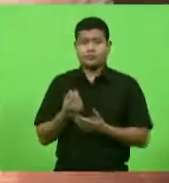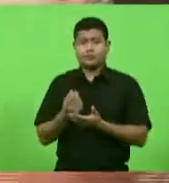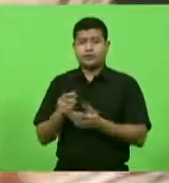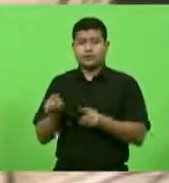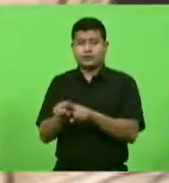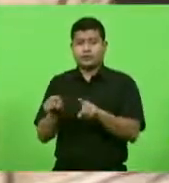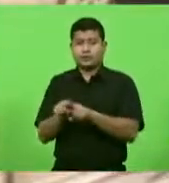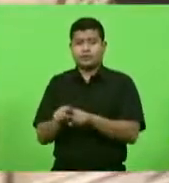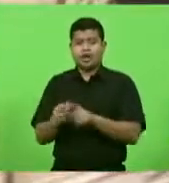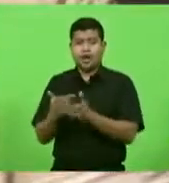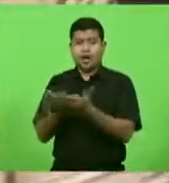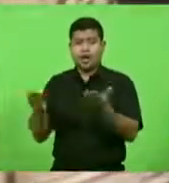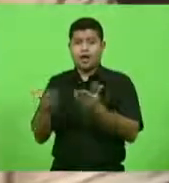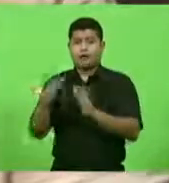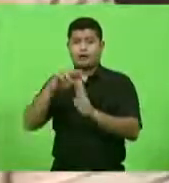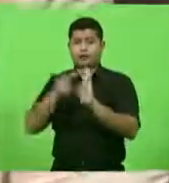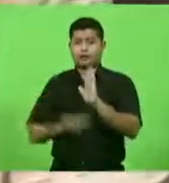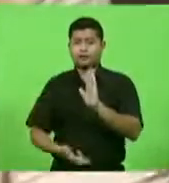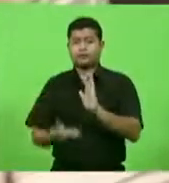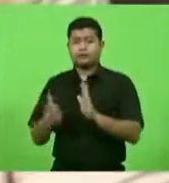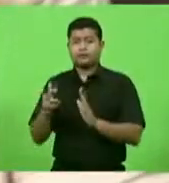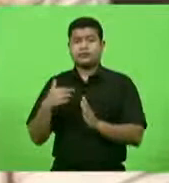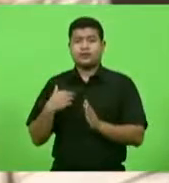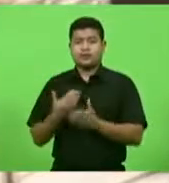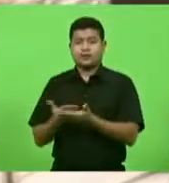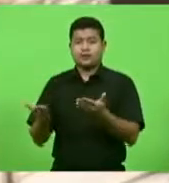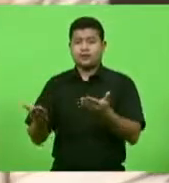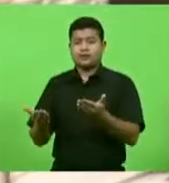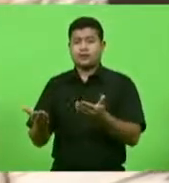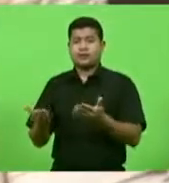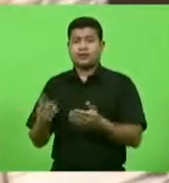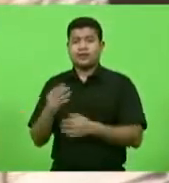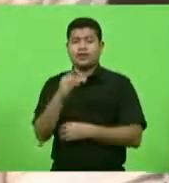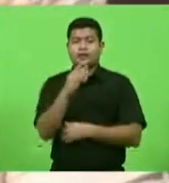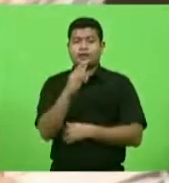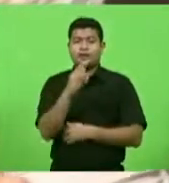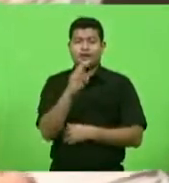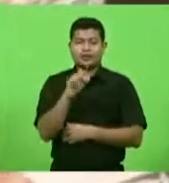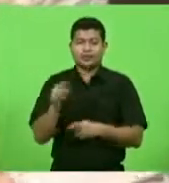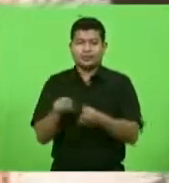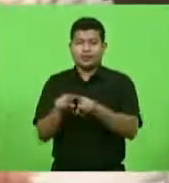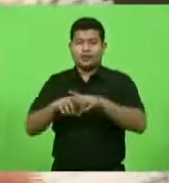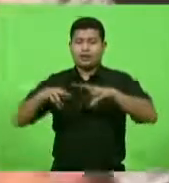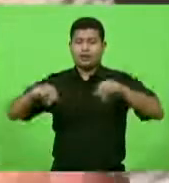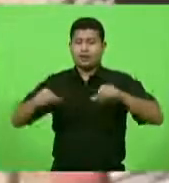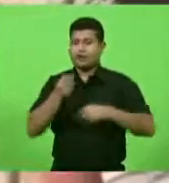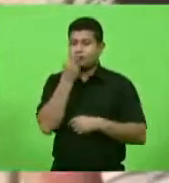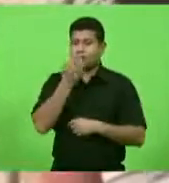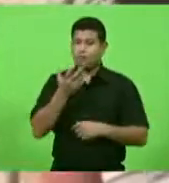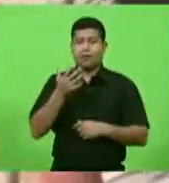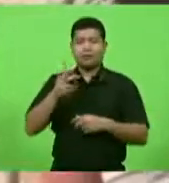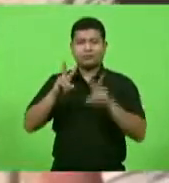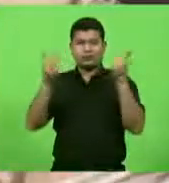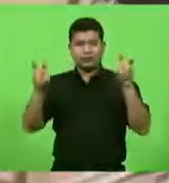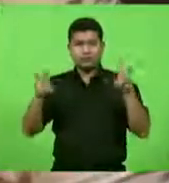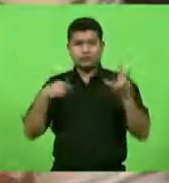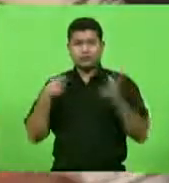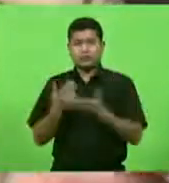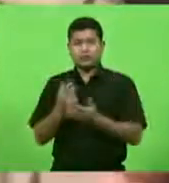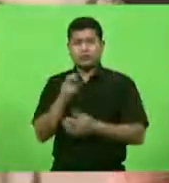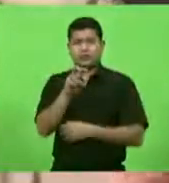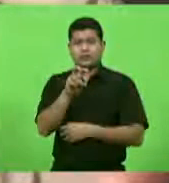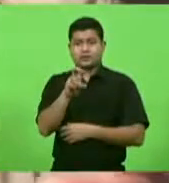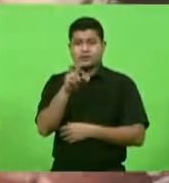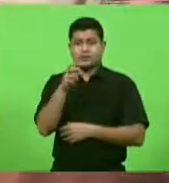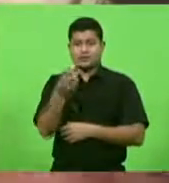fundiária que foram bastante acrescidos o Terra Boa que vai receber 56,5 milhões de investimentos